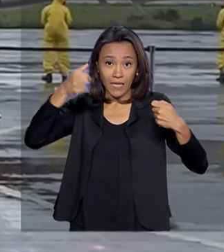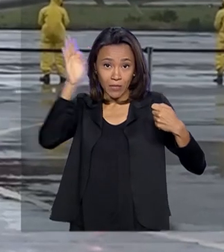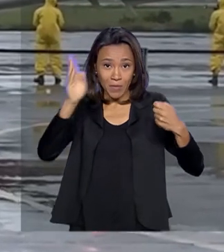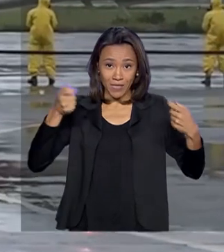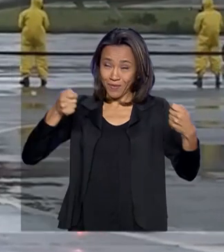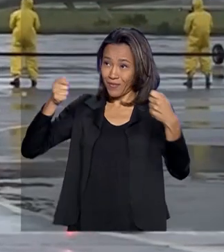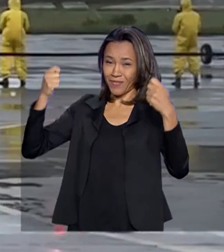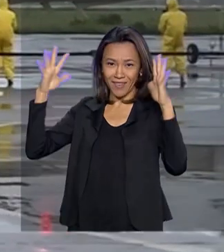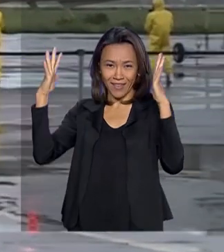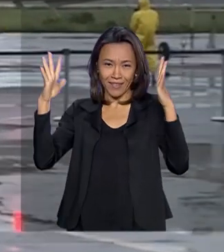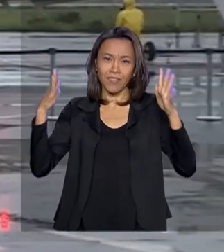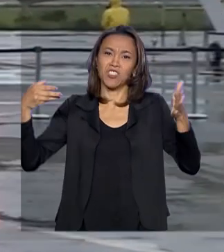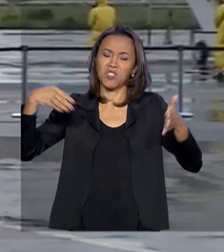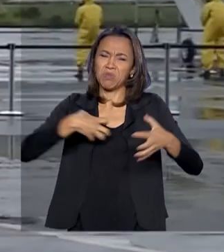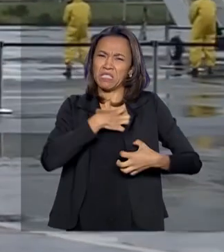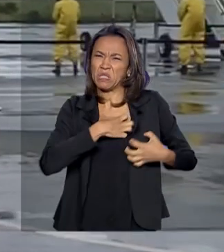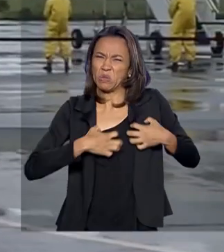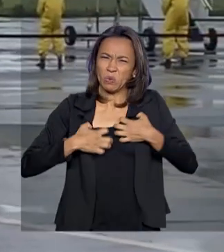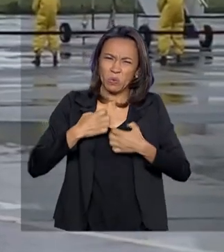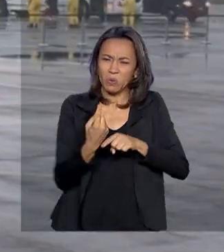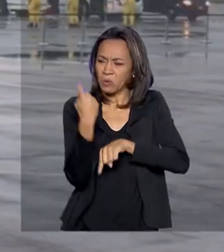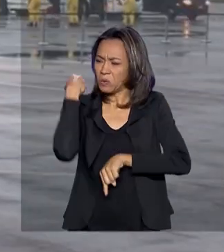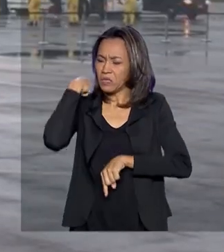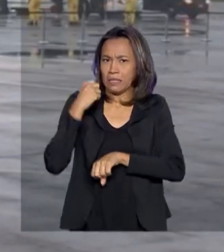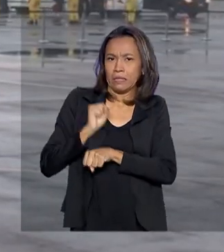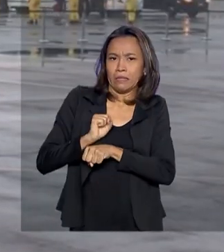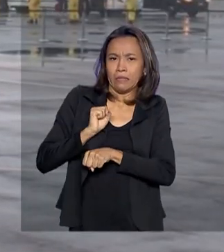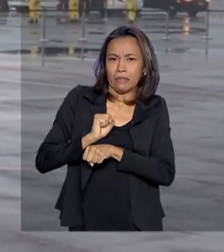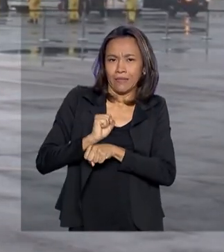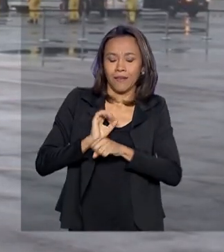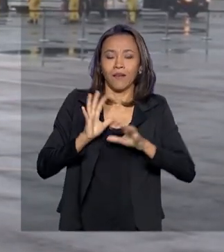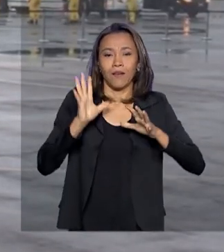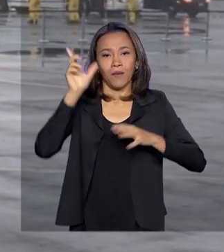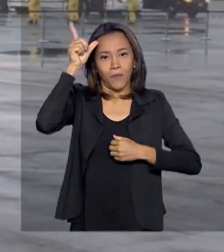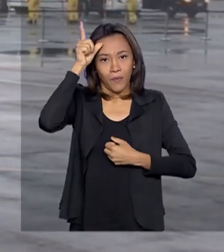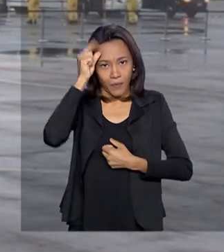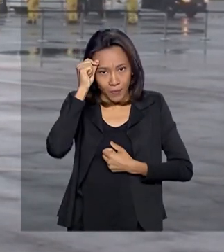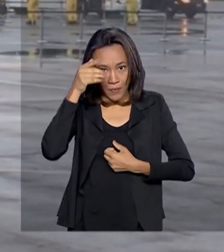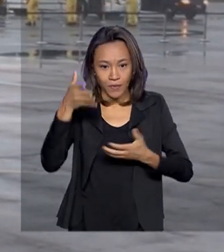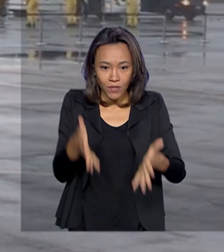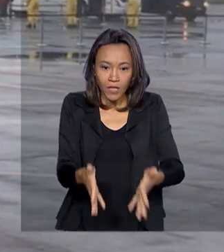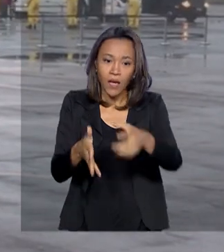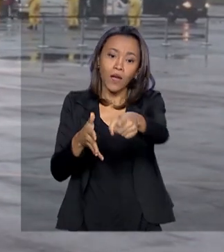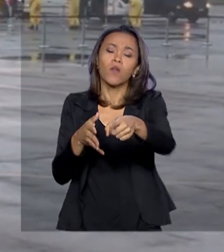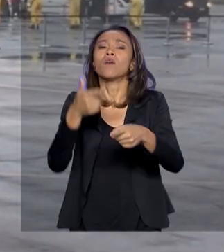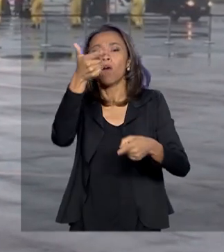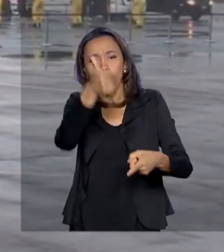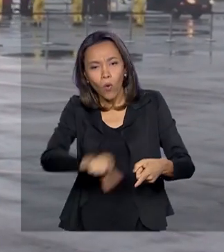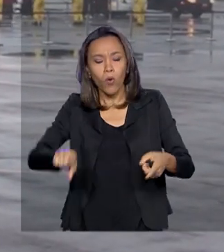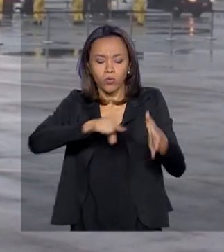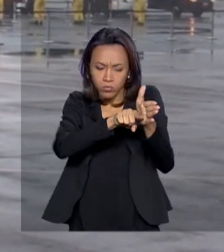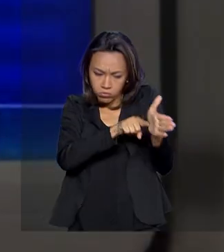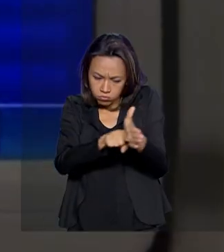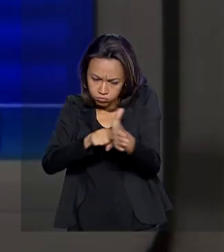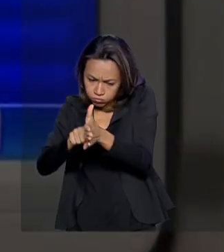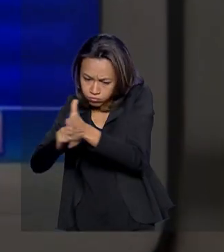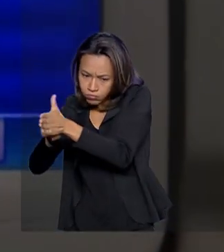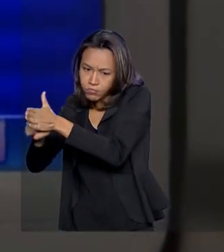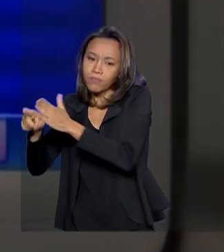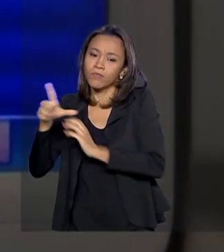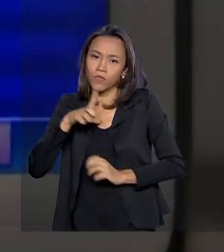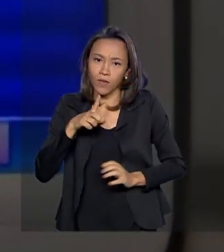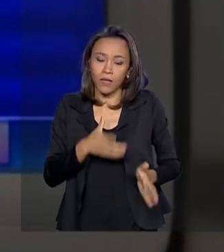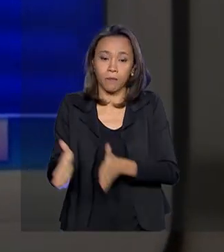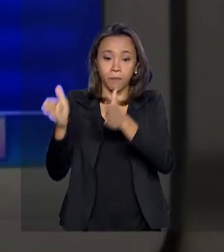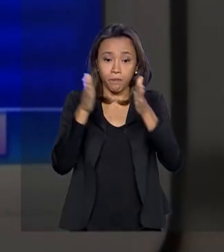país após momentos de angústia e espera. No local, todos passaram por mais exames antes da quarentena. Ninguém